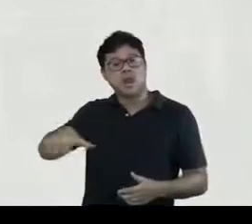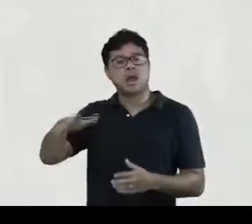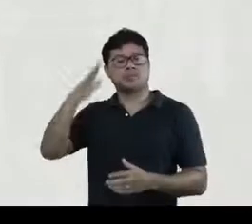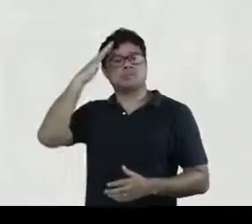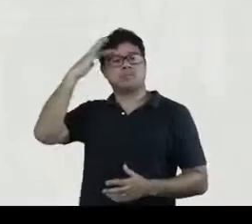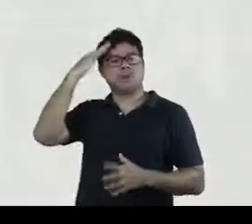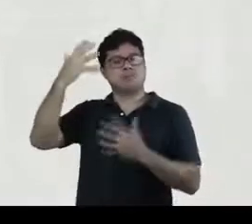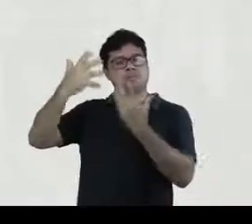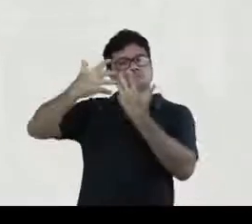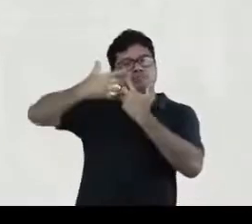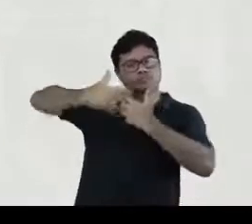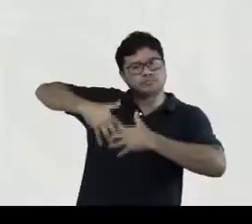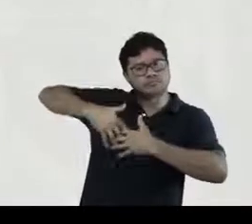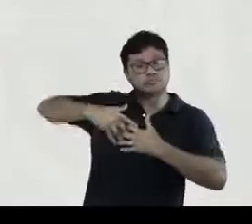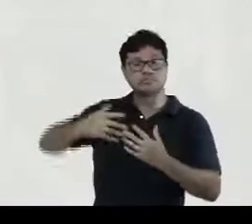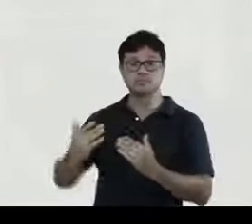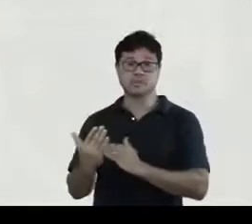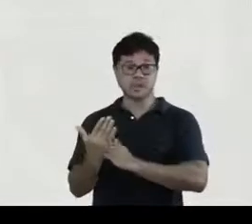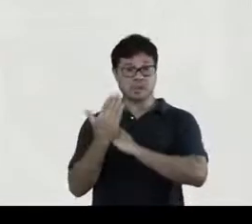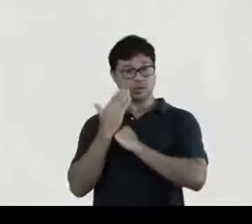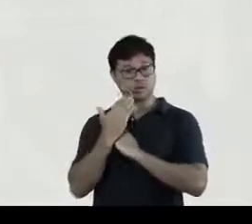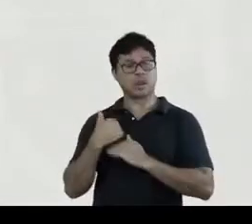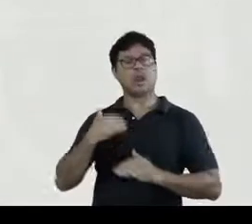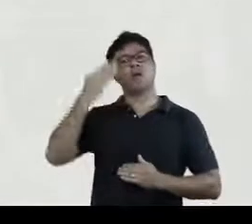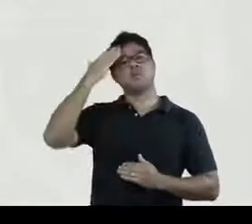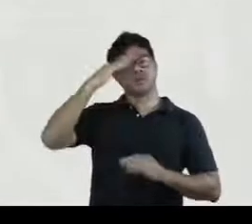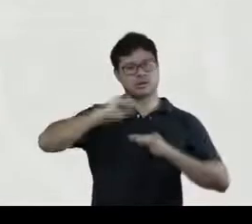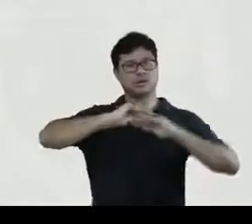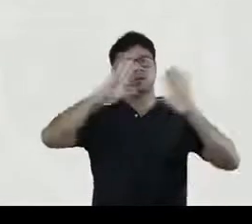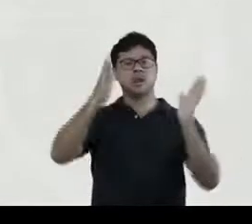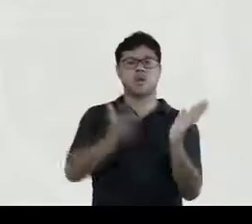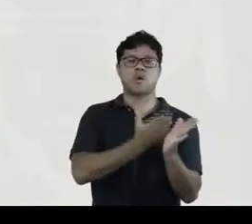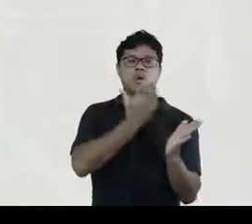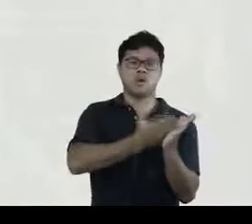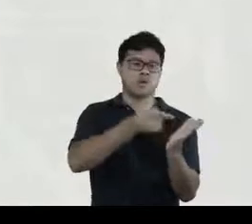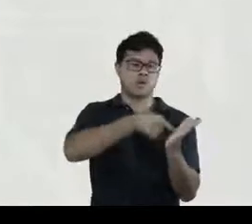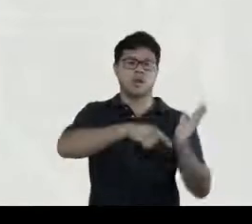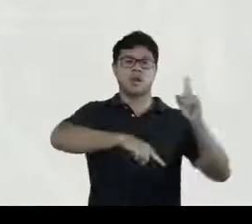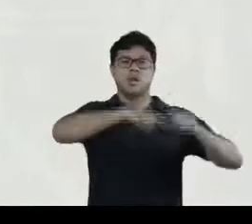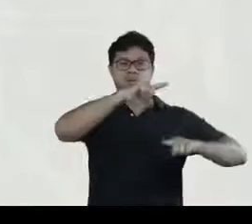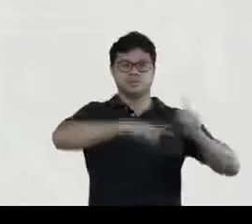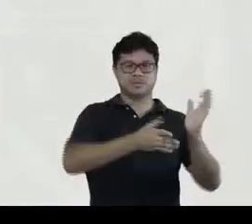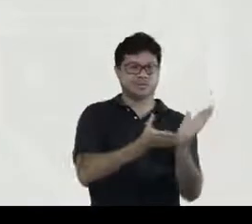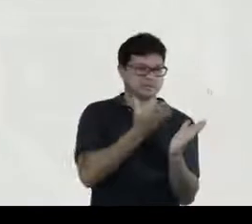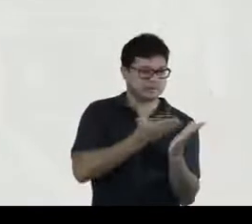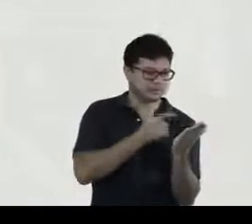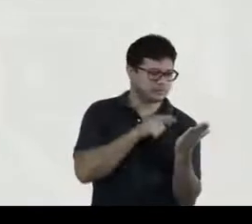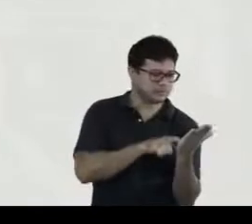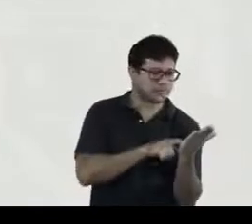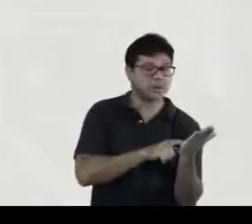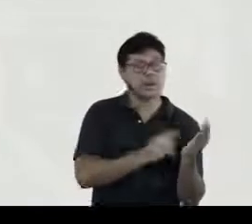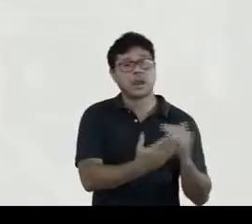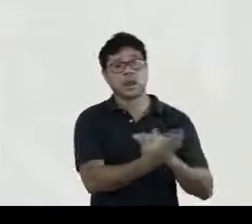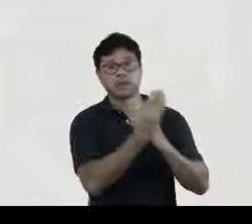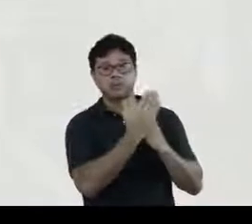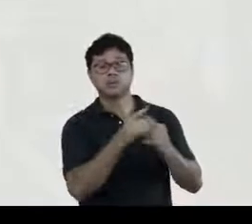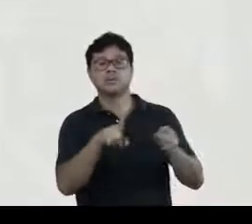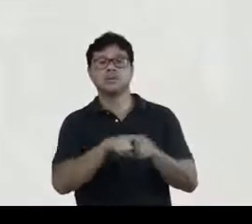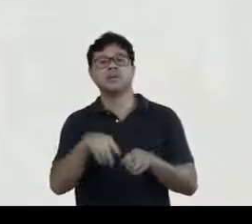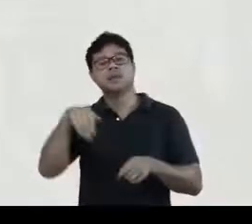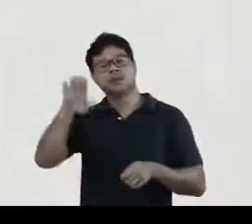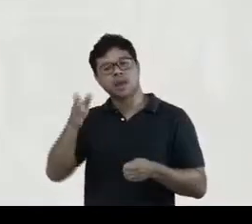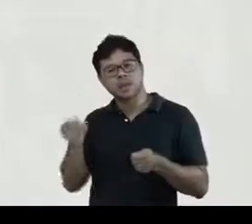reflexão que podem me ajudar a entender o objeto do livro que podem me ajudar a entender os